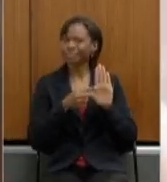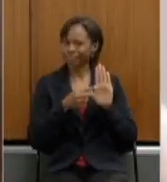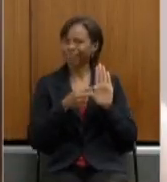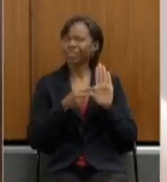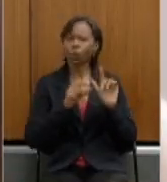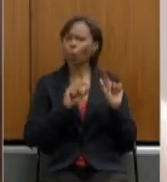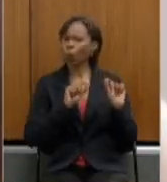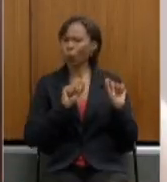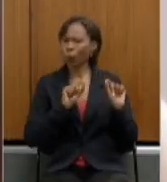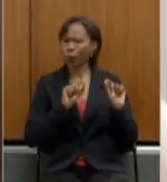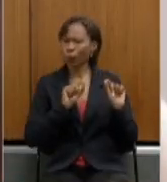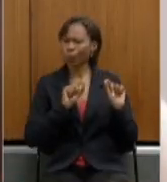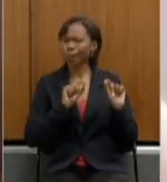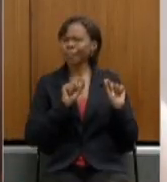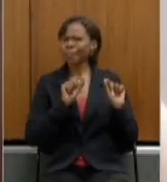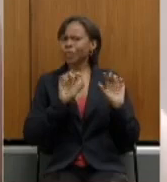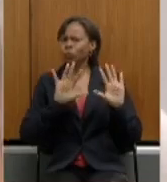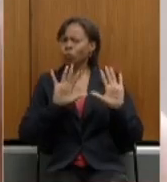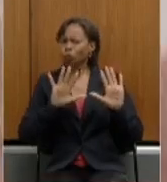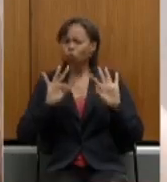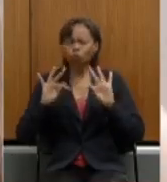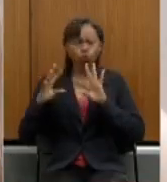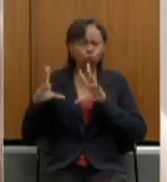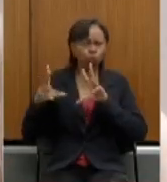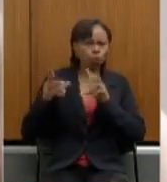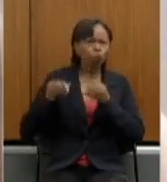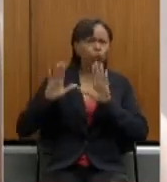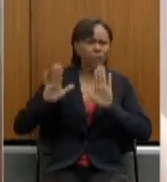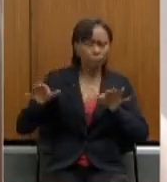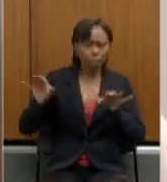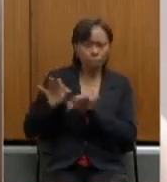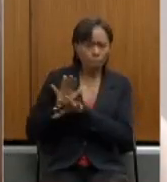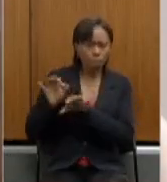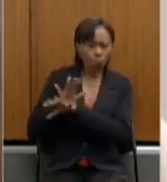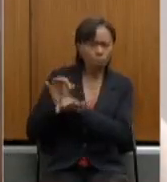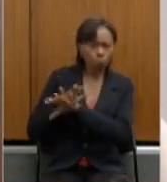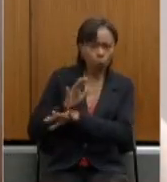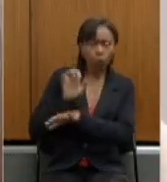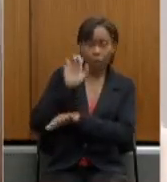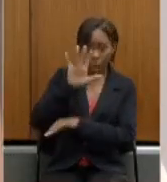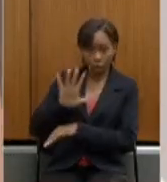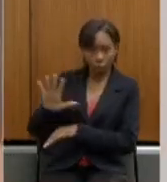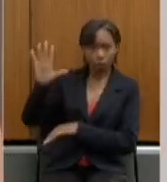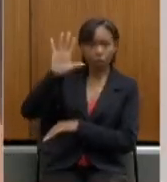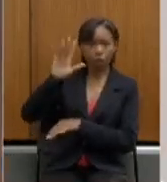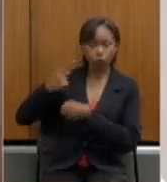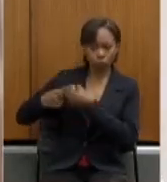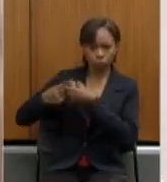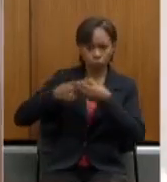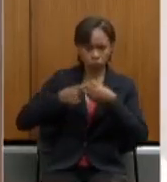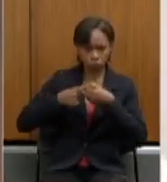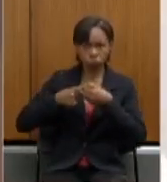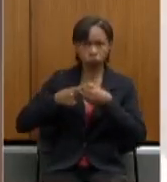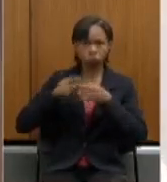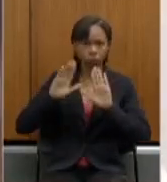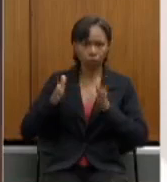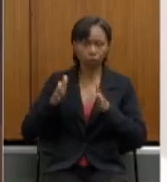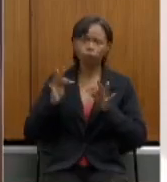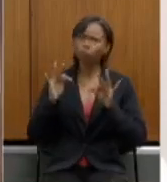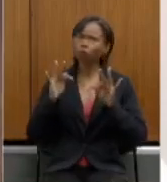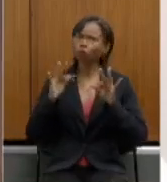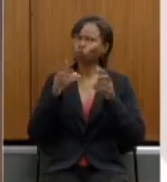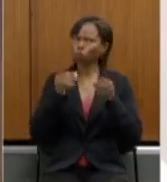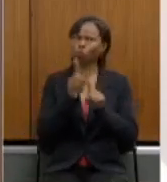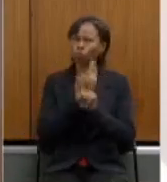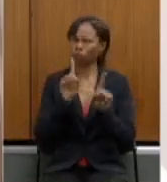depois que tudo foi liberado aos estados e municípios, né? Tudo não, que